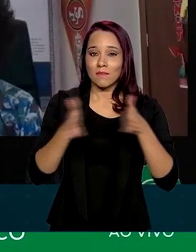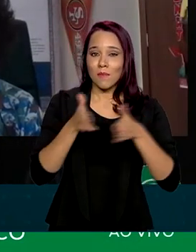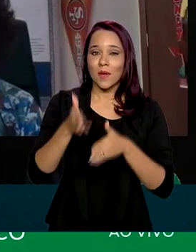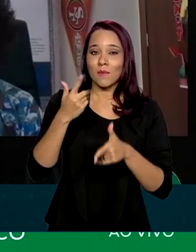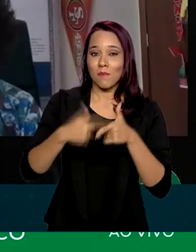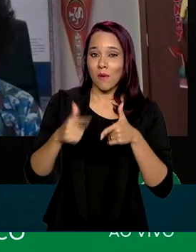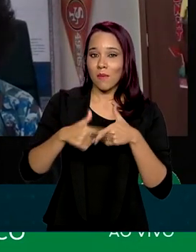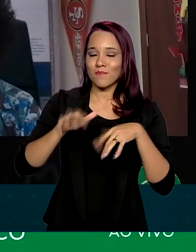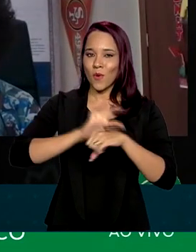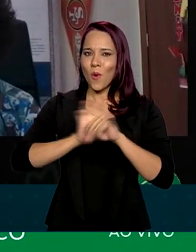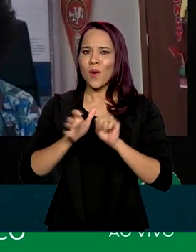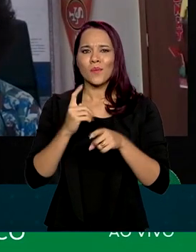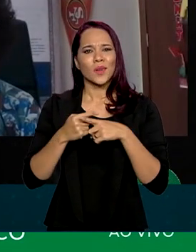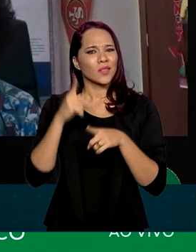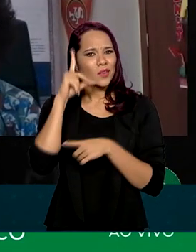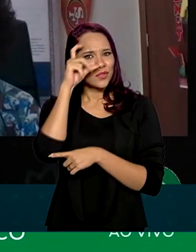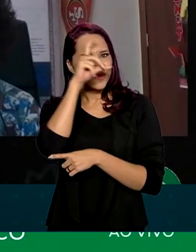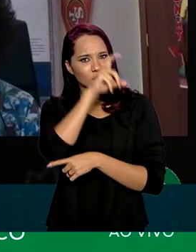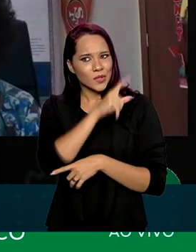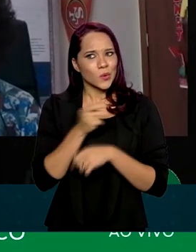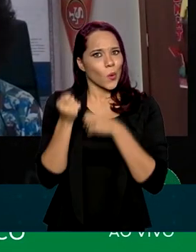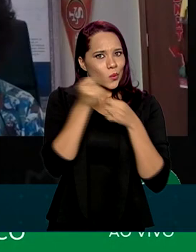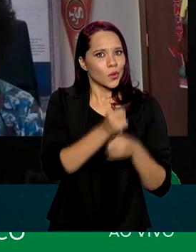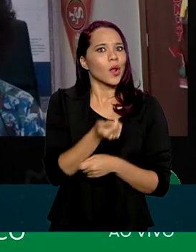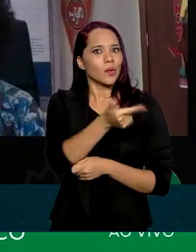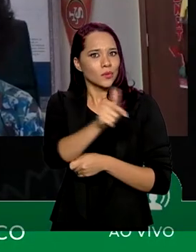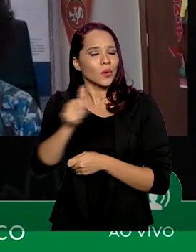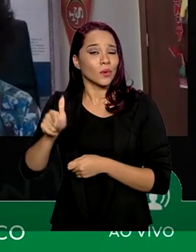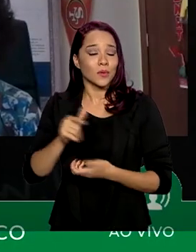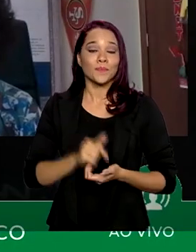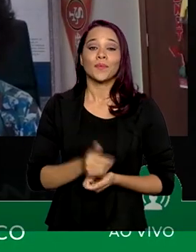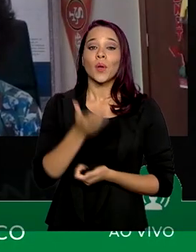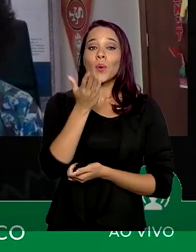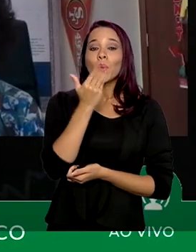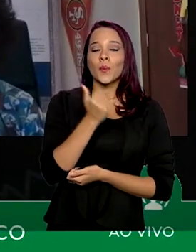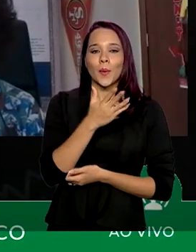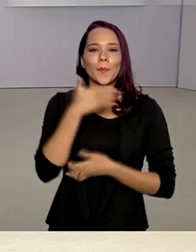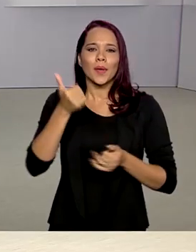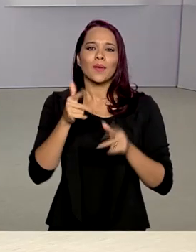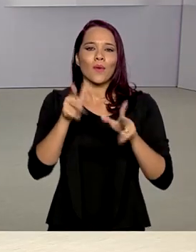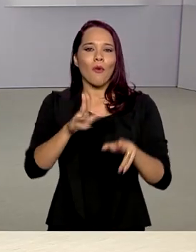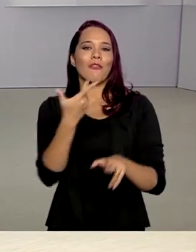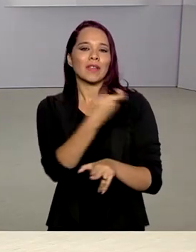porque está muito difícil controlar os outros aspectos. Comer bem a nossa vacina.